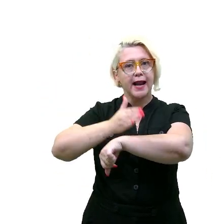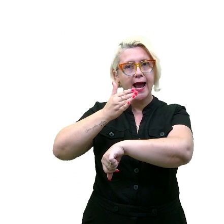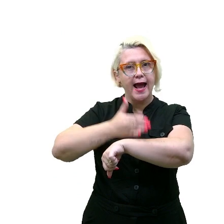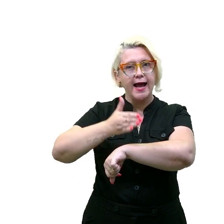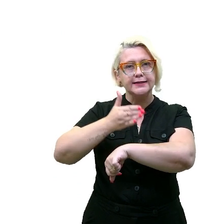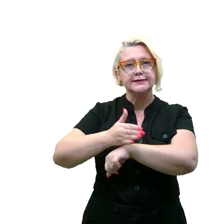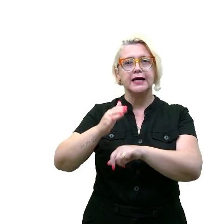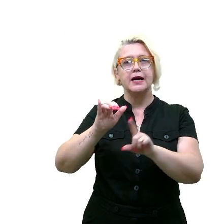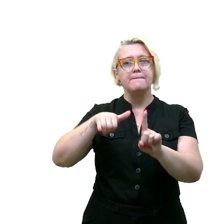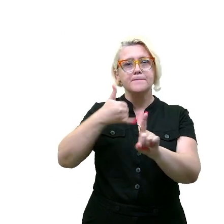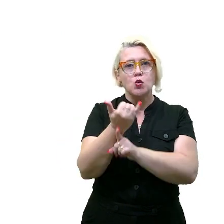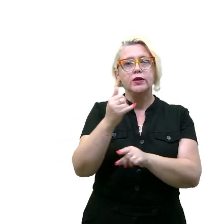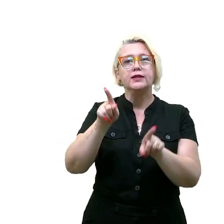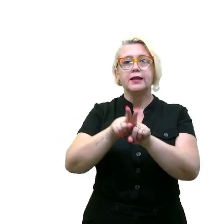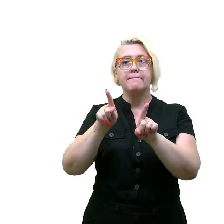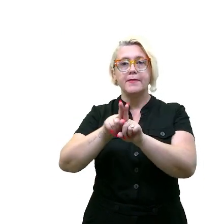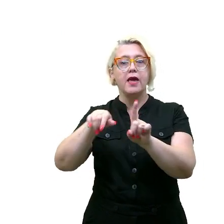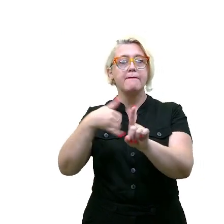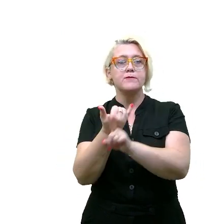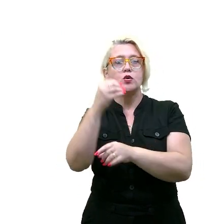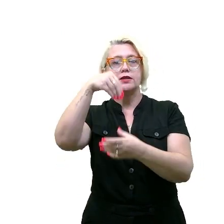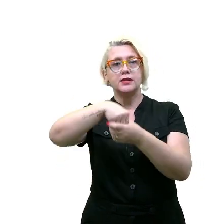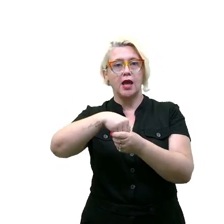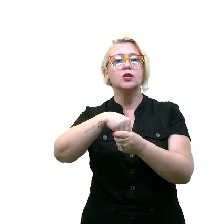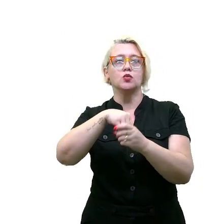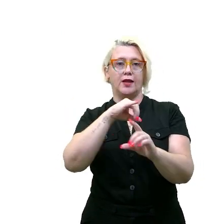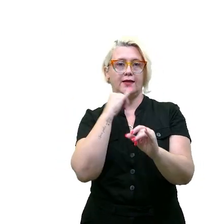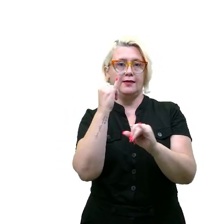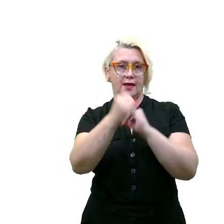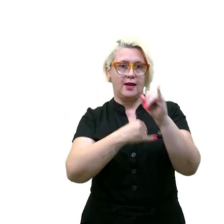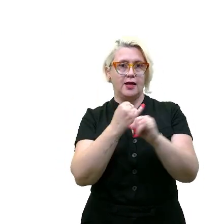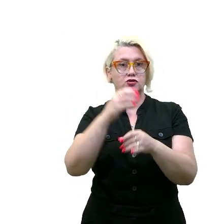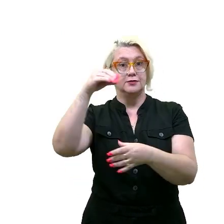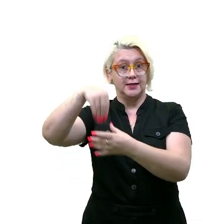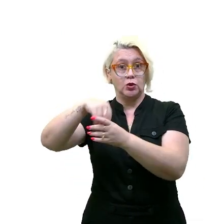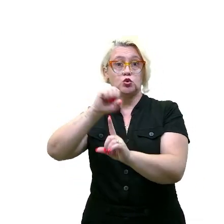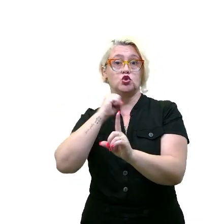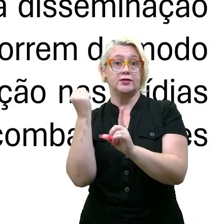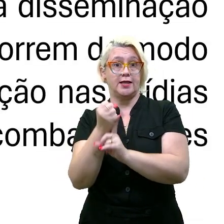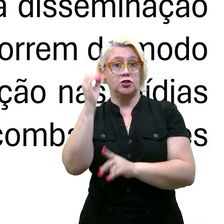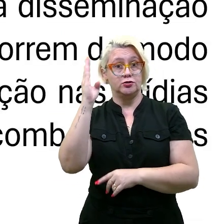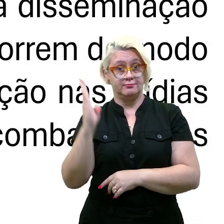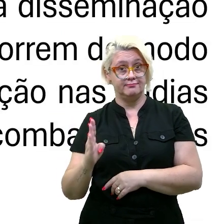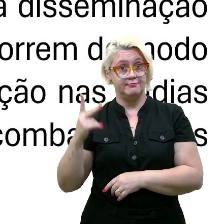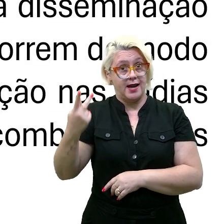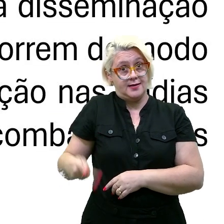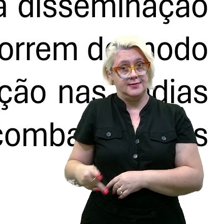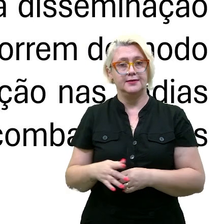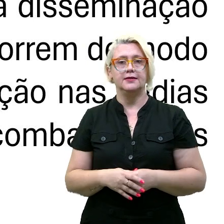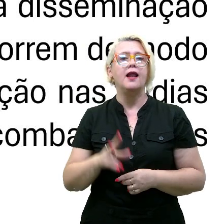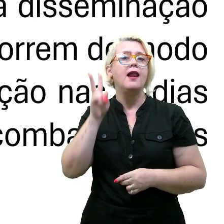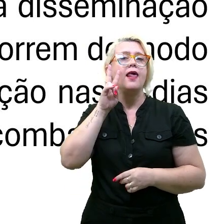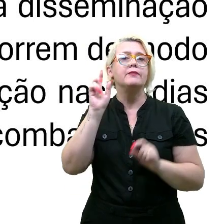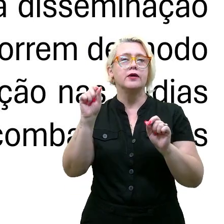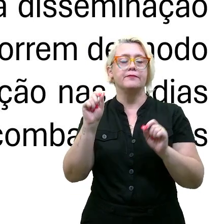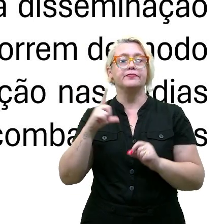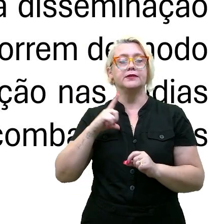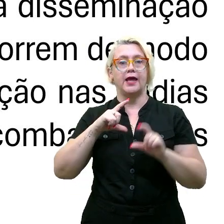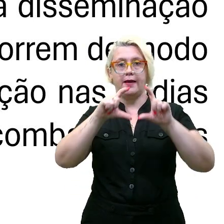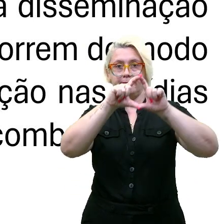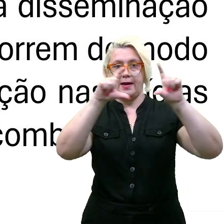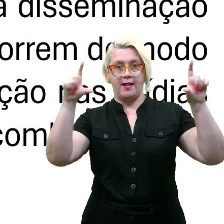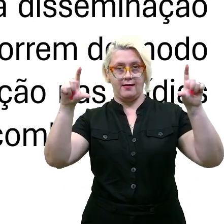do bullying e do cyberbullying na sociedade brasileira. Só para vocês relembrarem, hein? E nós tínhamos lá a